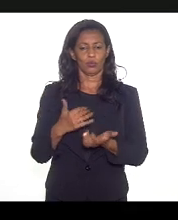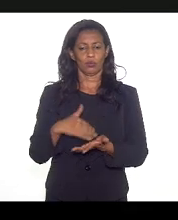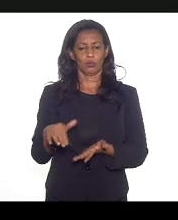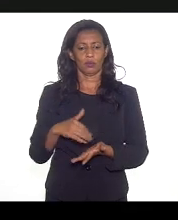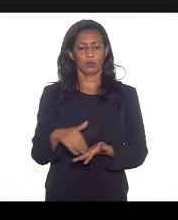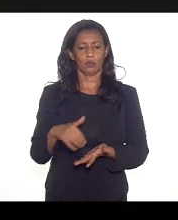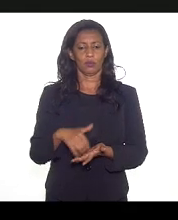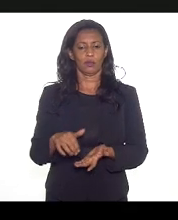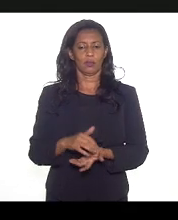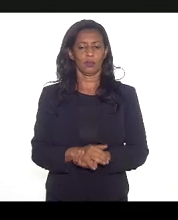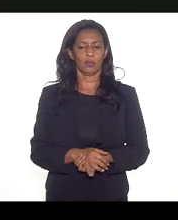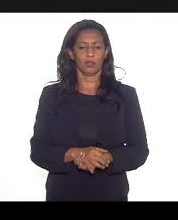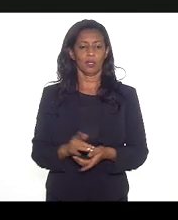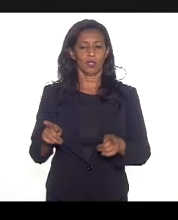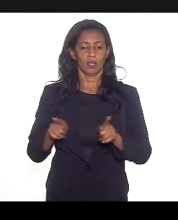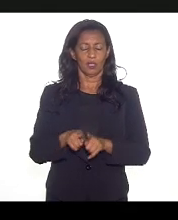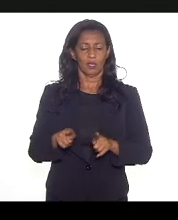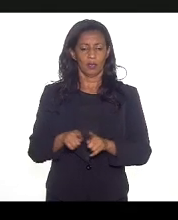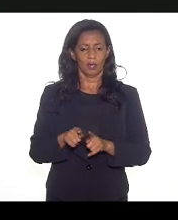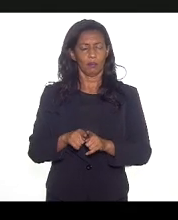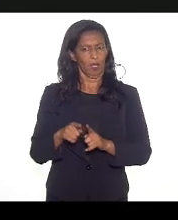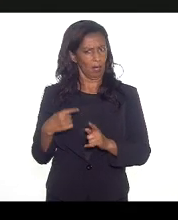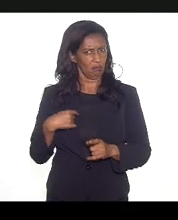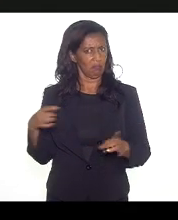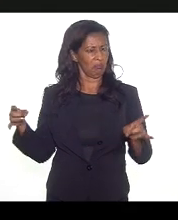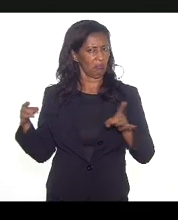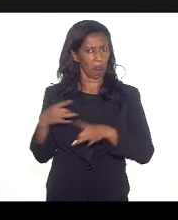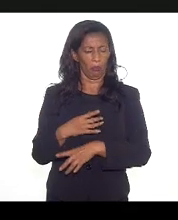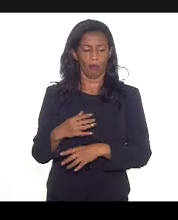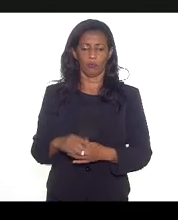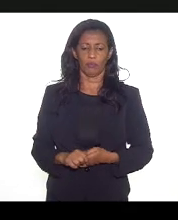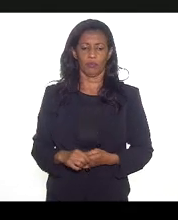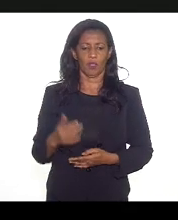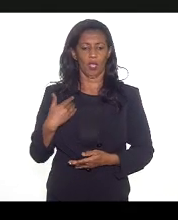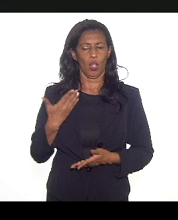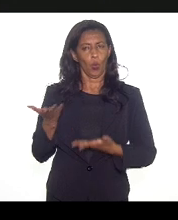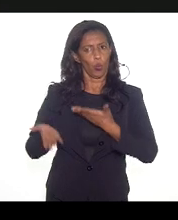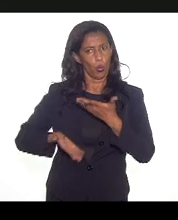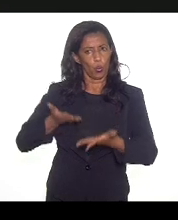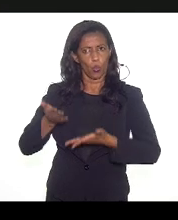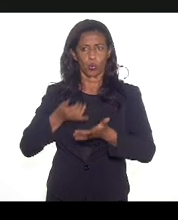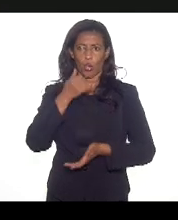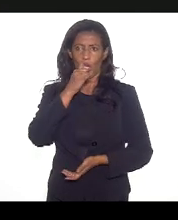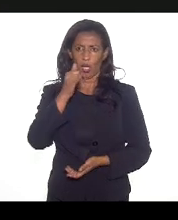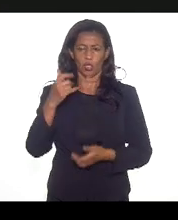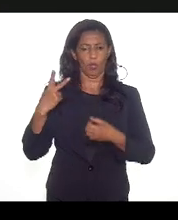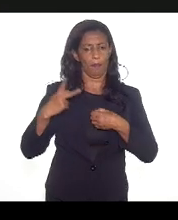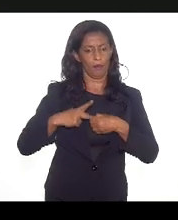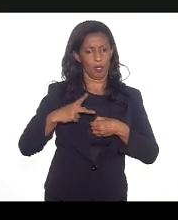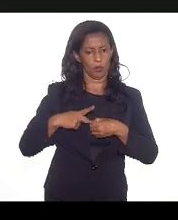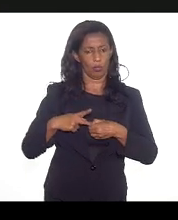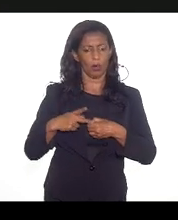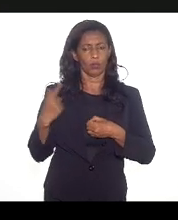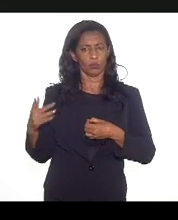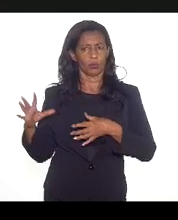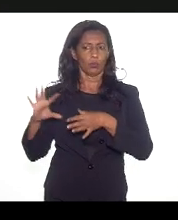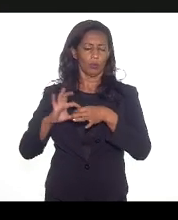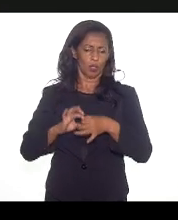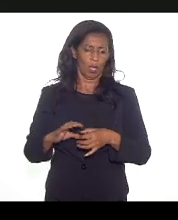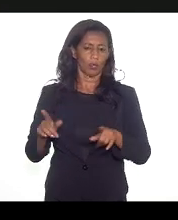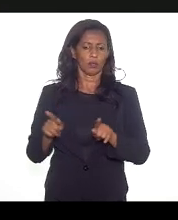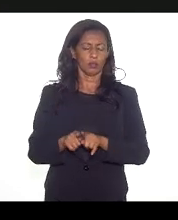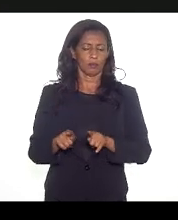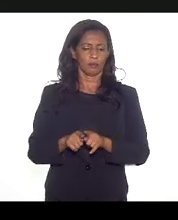falando em nome dos outros, porque eles também estão às ordens, o que cuida de energia e petróleo e o que cuida das coligadas e